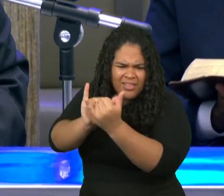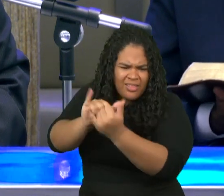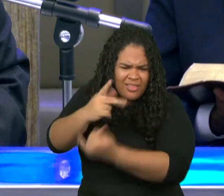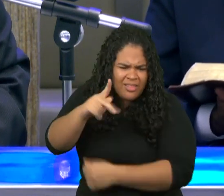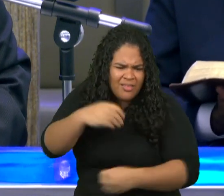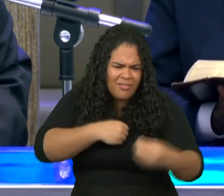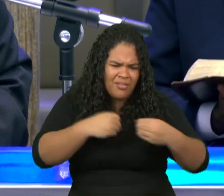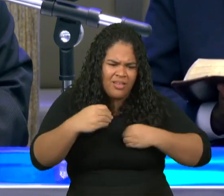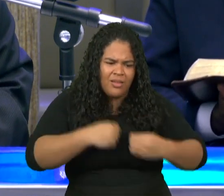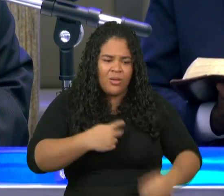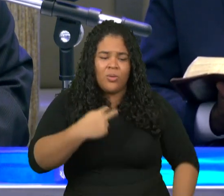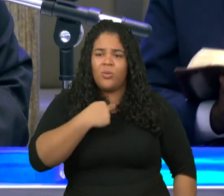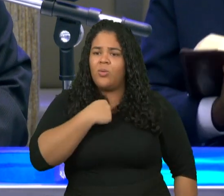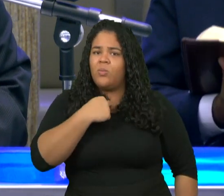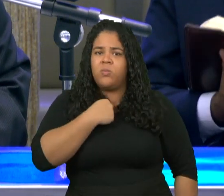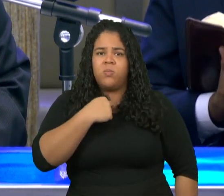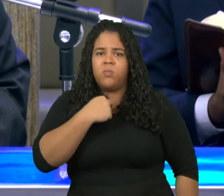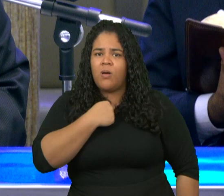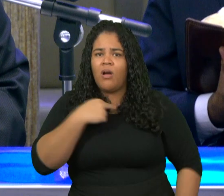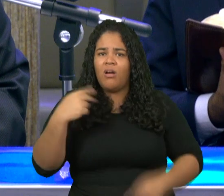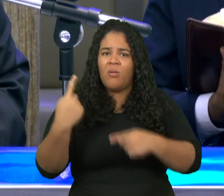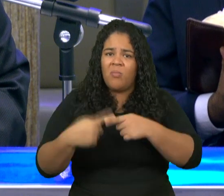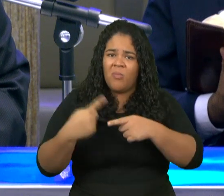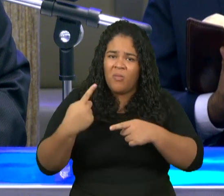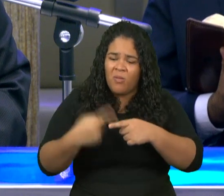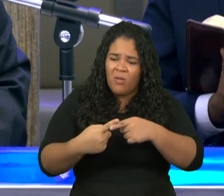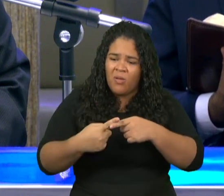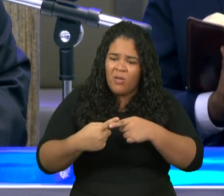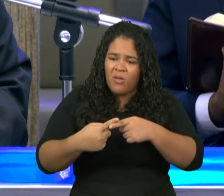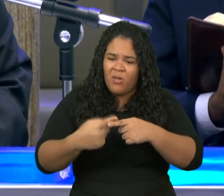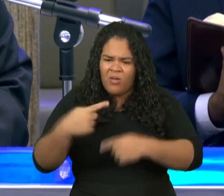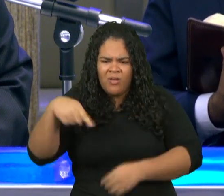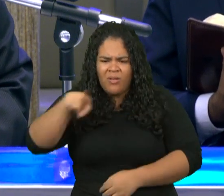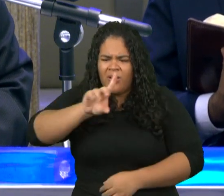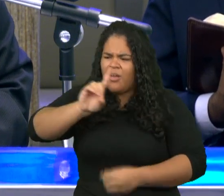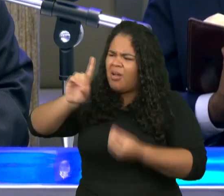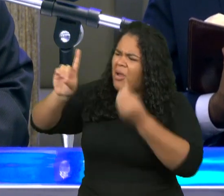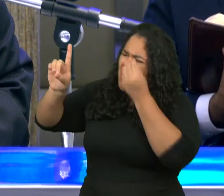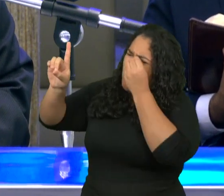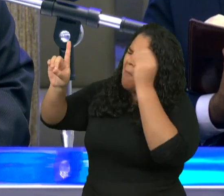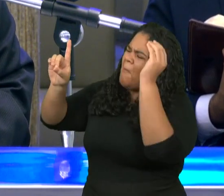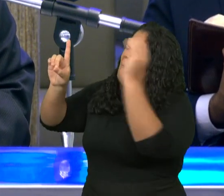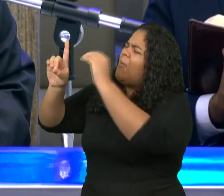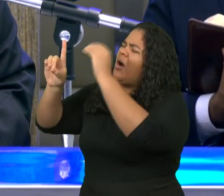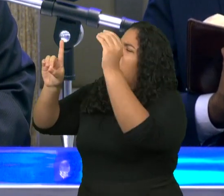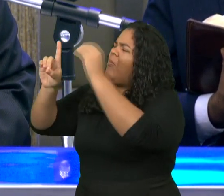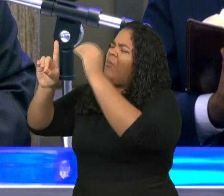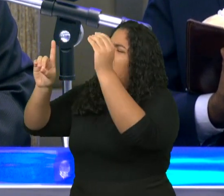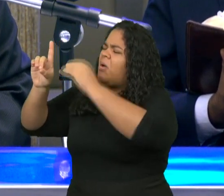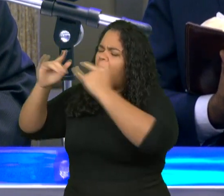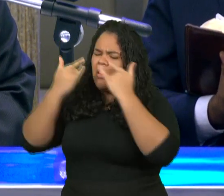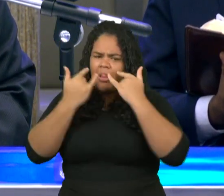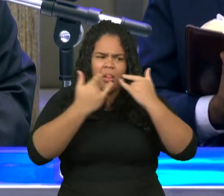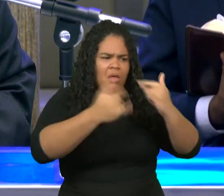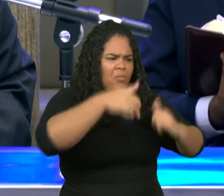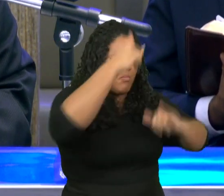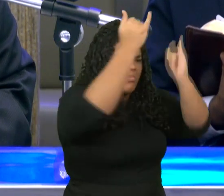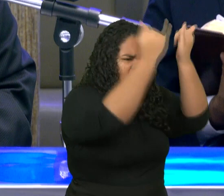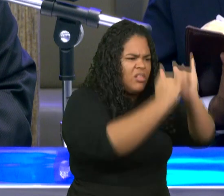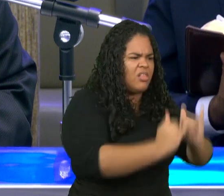pecados se deixar diz o Senhor e servir diz a deuses estranho